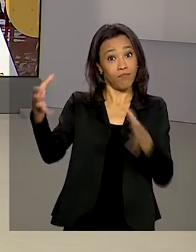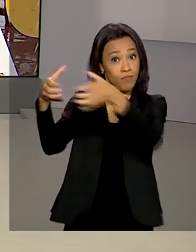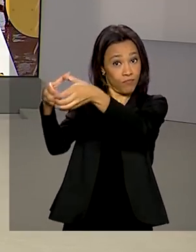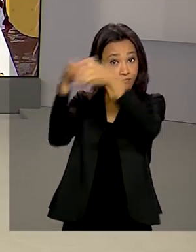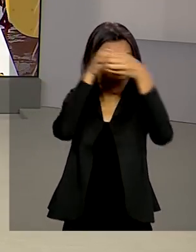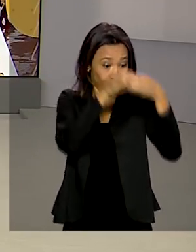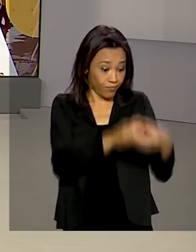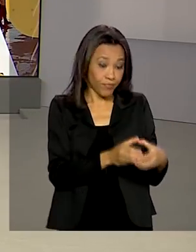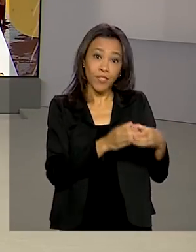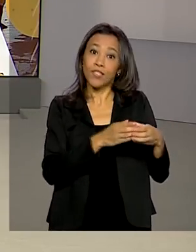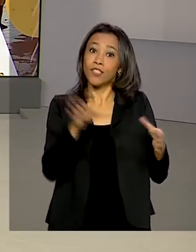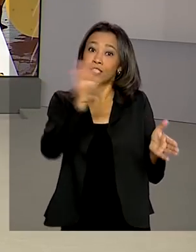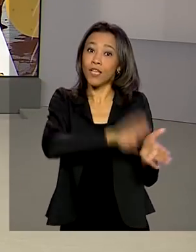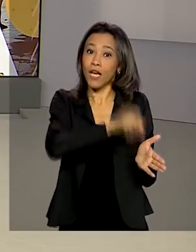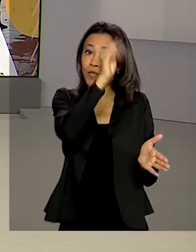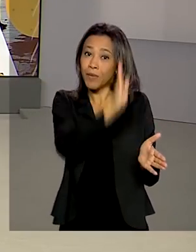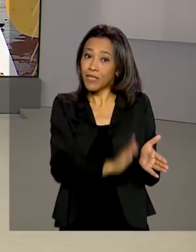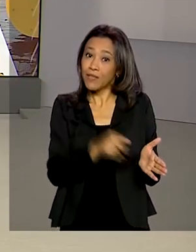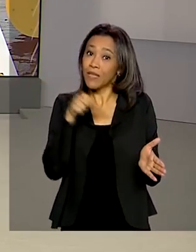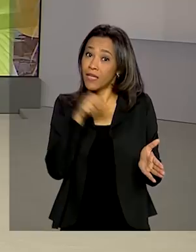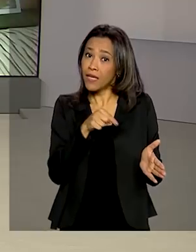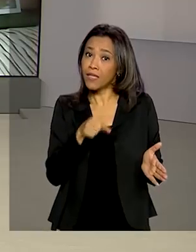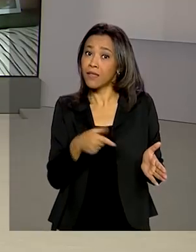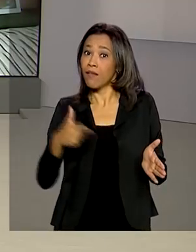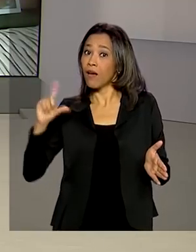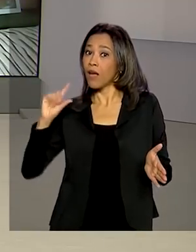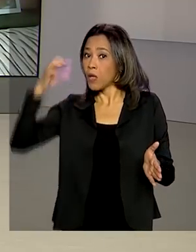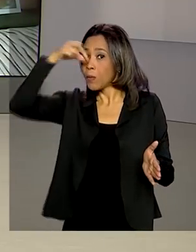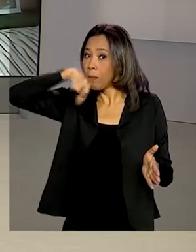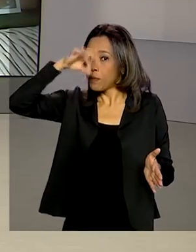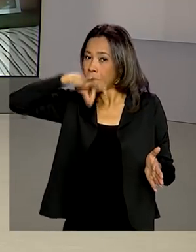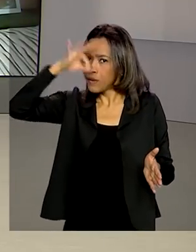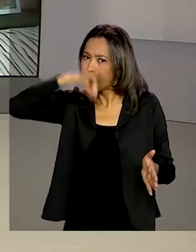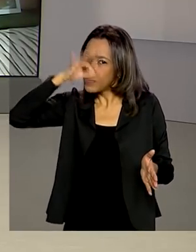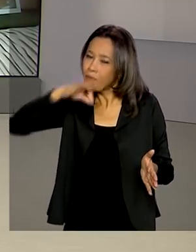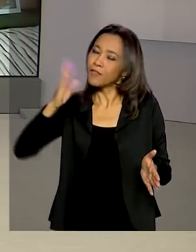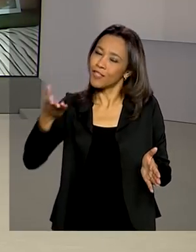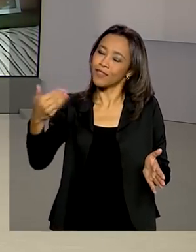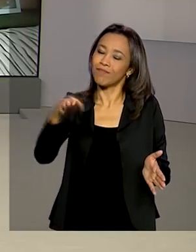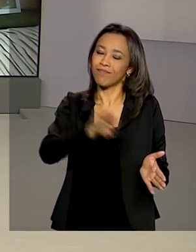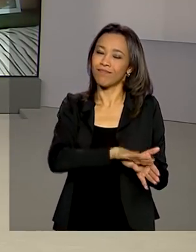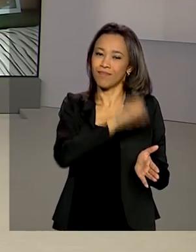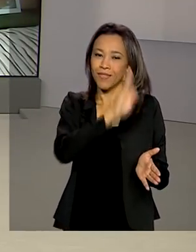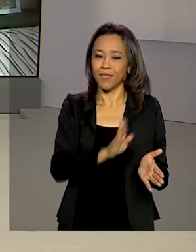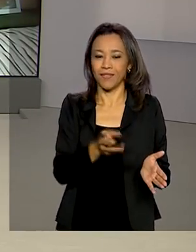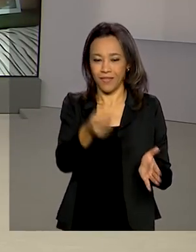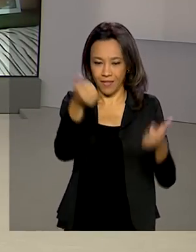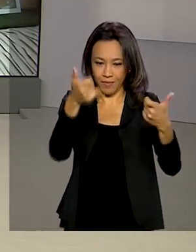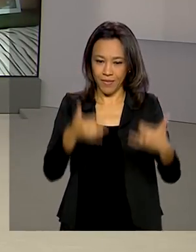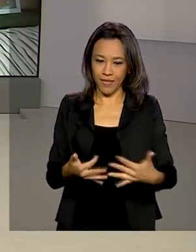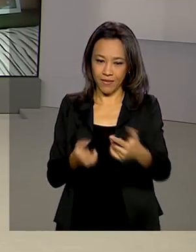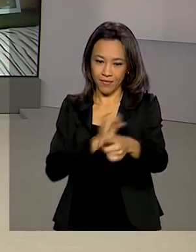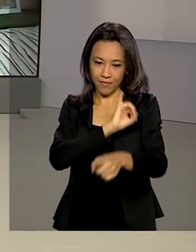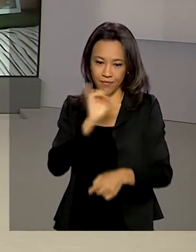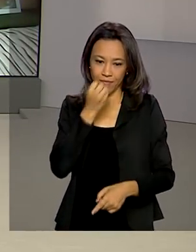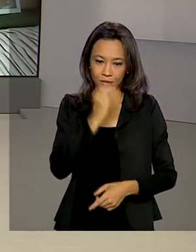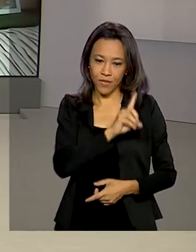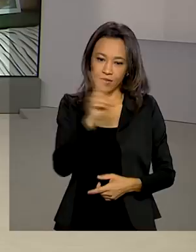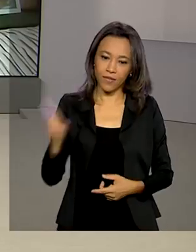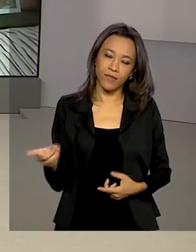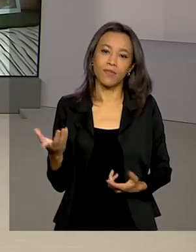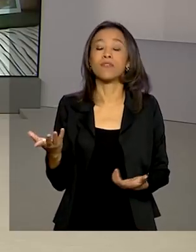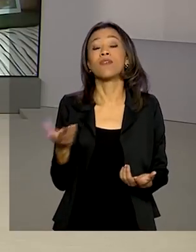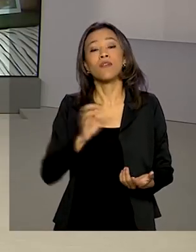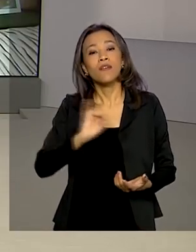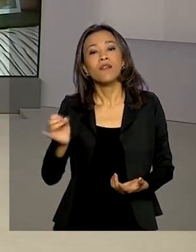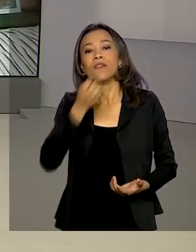brasileiros repatriados do Peru. Vamos a São Paulo. Priscila Kersh conta para a gente. Oi, Priscila, bom dia. Bom dia,